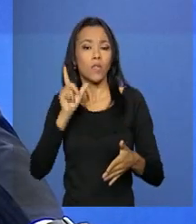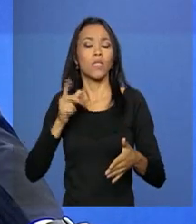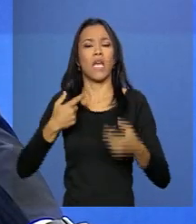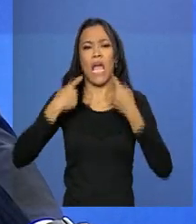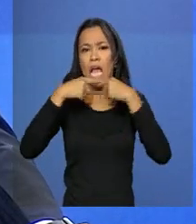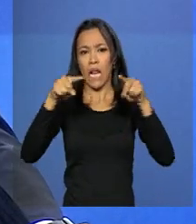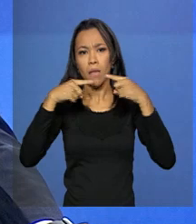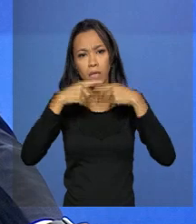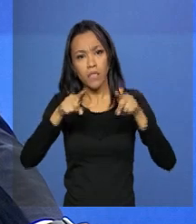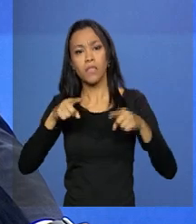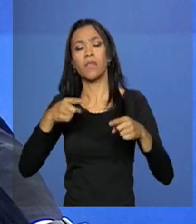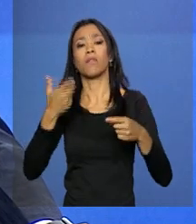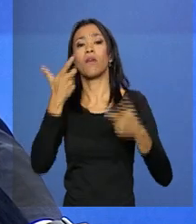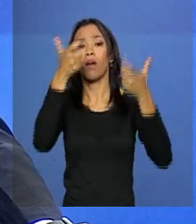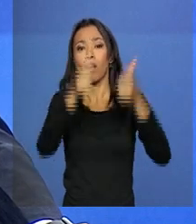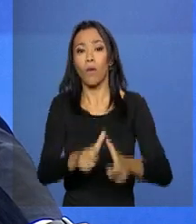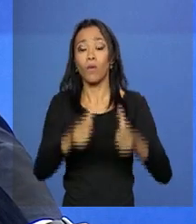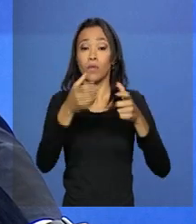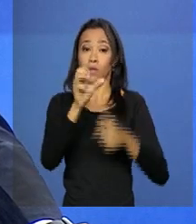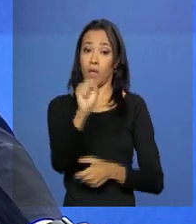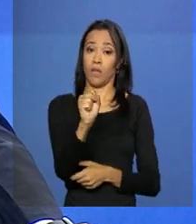reclamação ao Supremo Tribunal Federal,